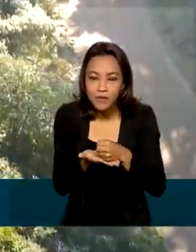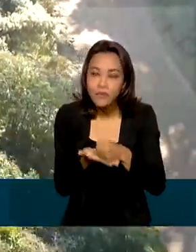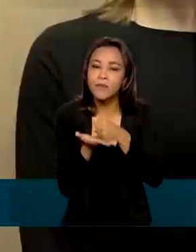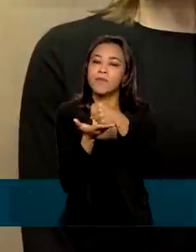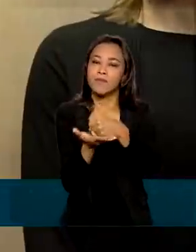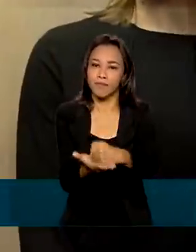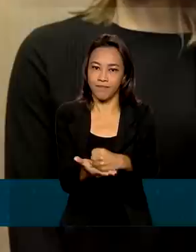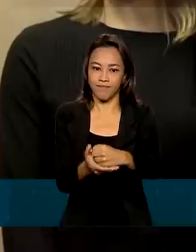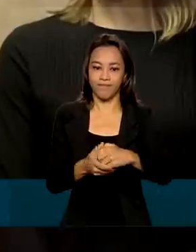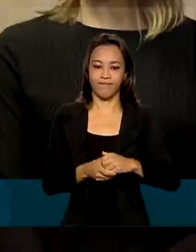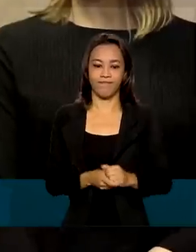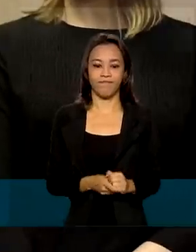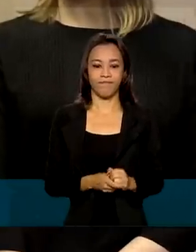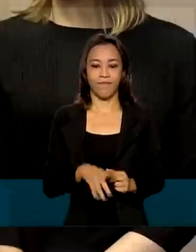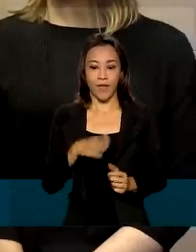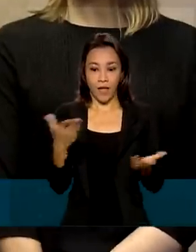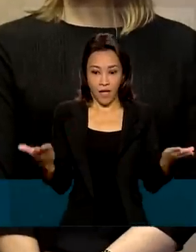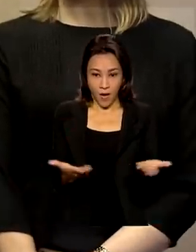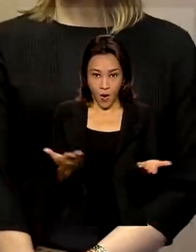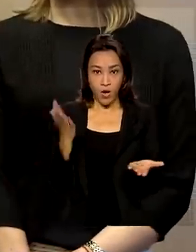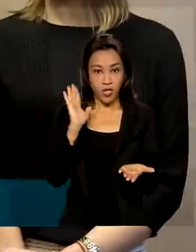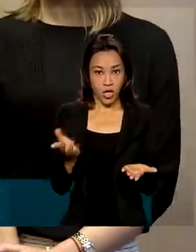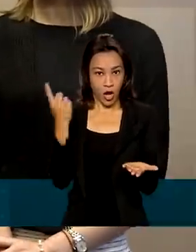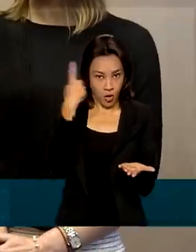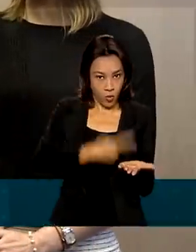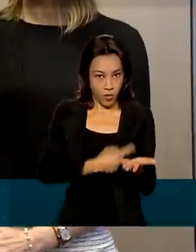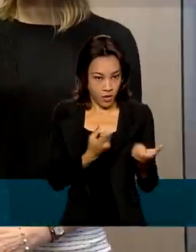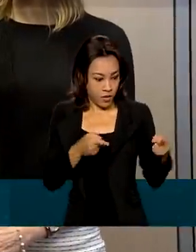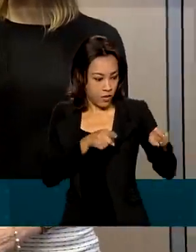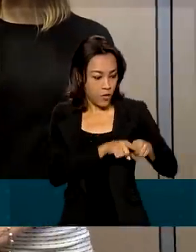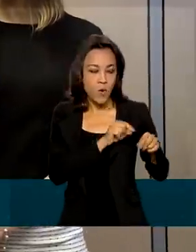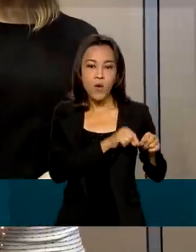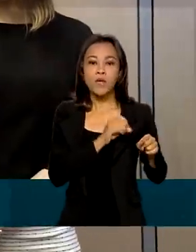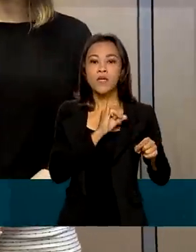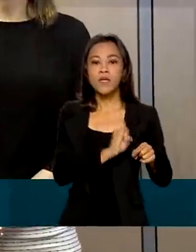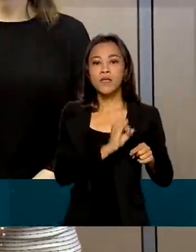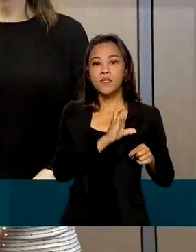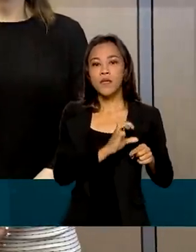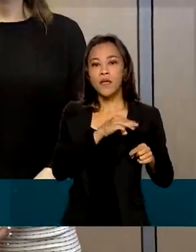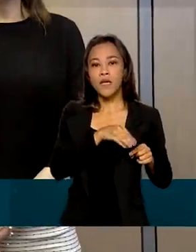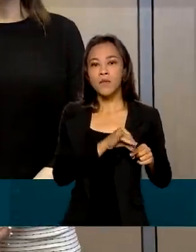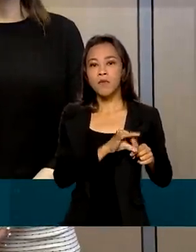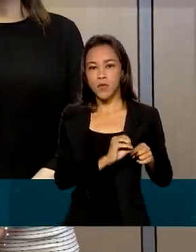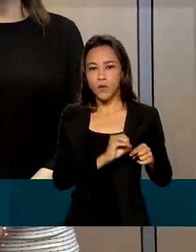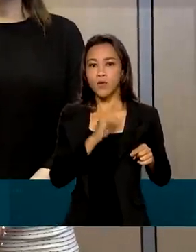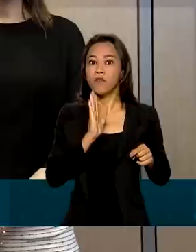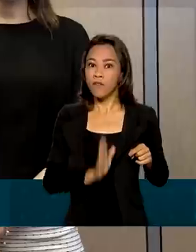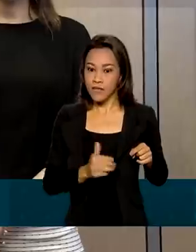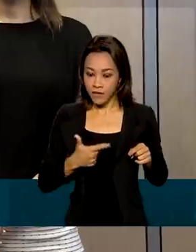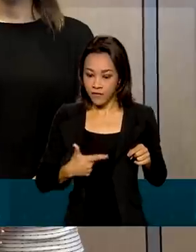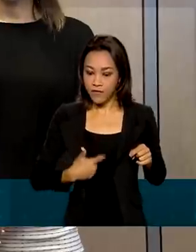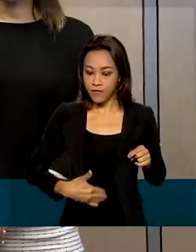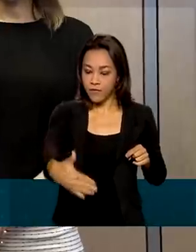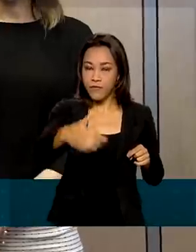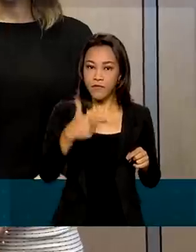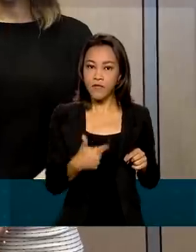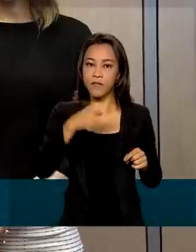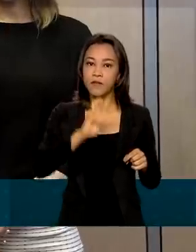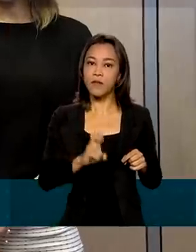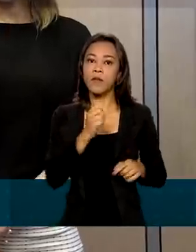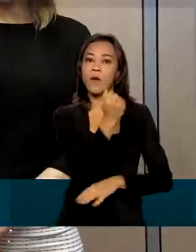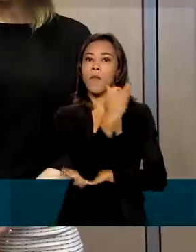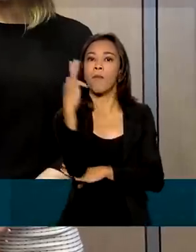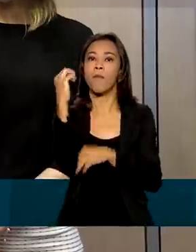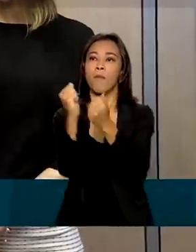conservação. Combinamos agora com o ICMBio de levar mais sete parques, vão ser 25 parques que nós vamos colocar para